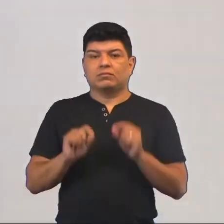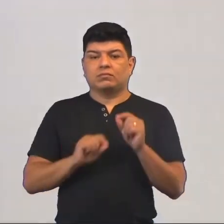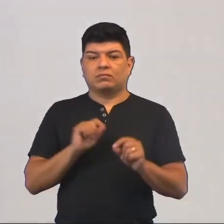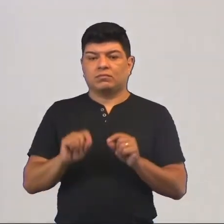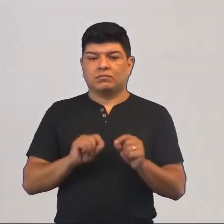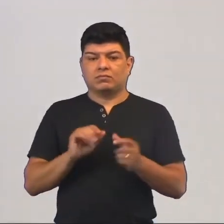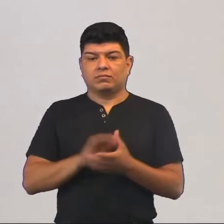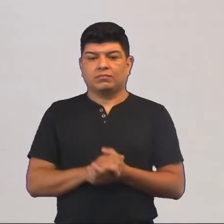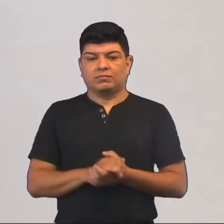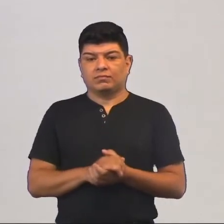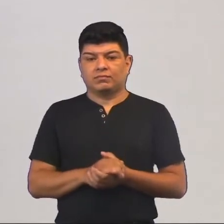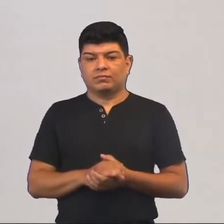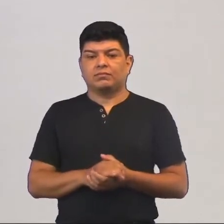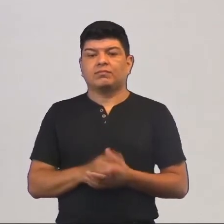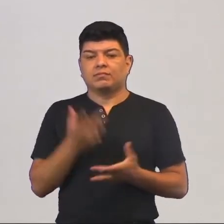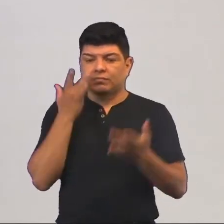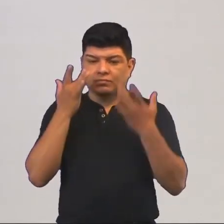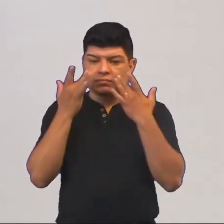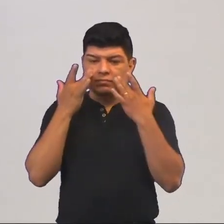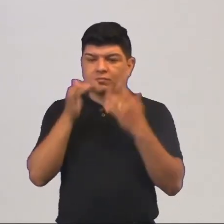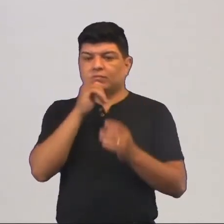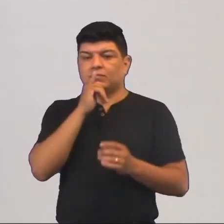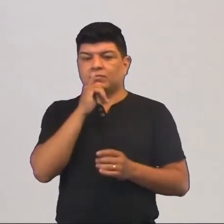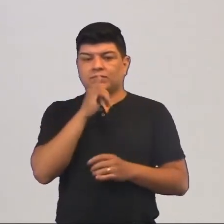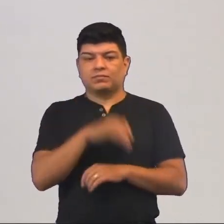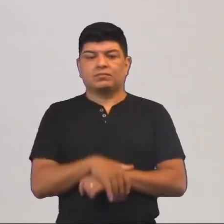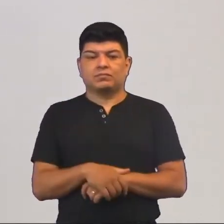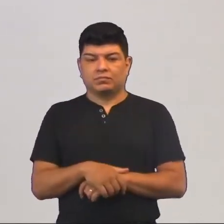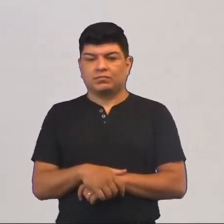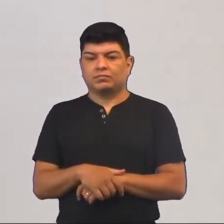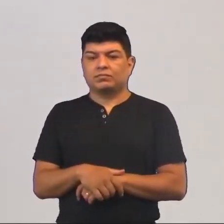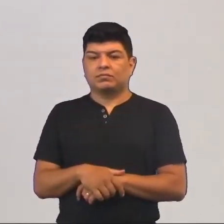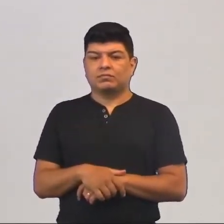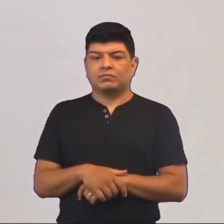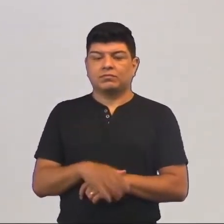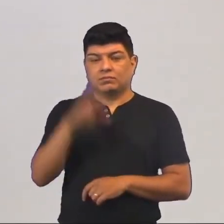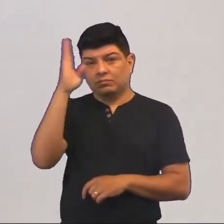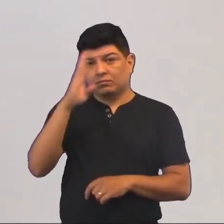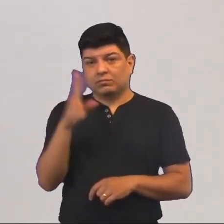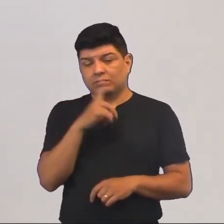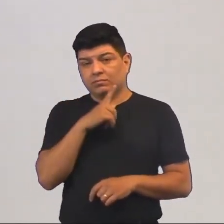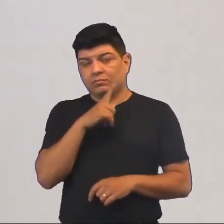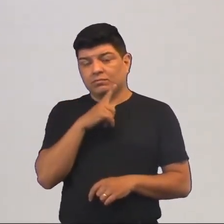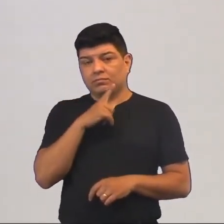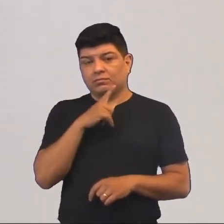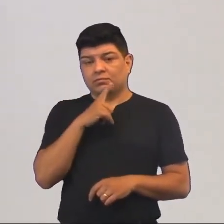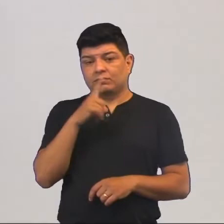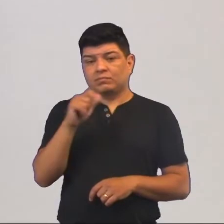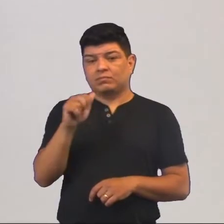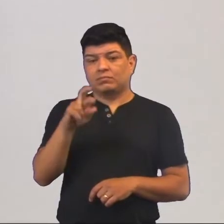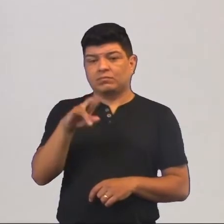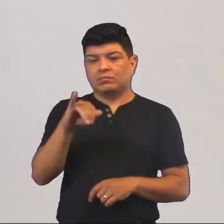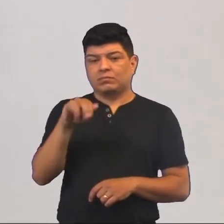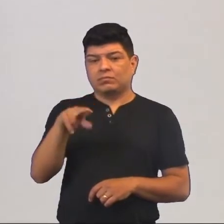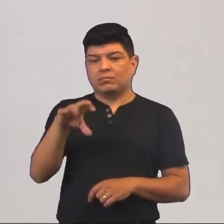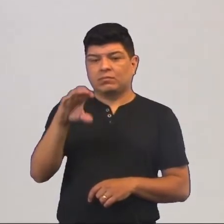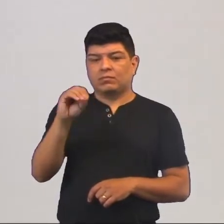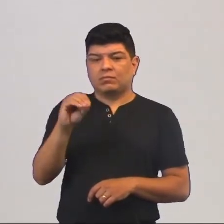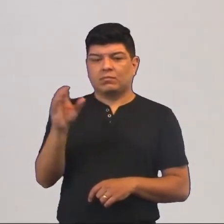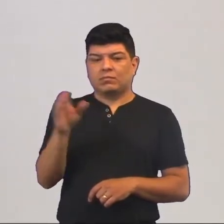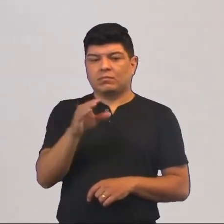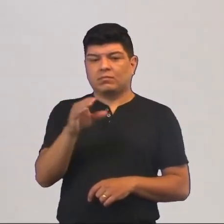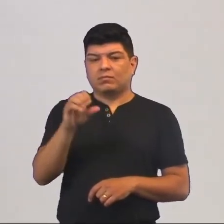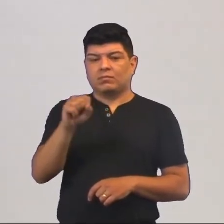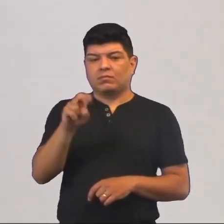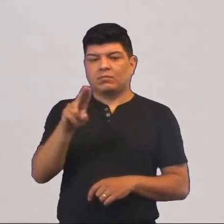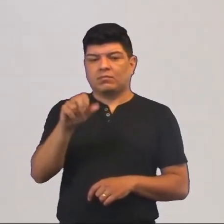peça teatral. Um exemplo de dramaturgo brasileiro, grande ariano, sua suna, a